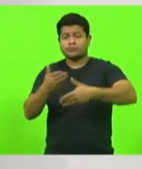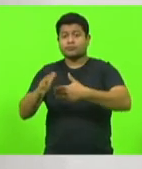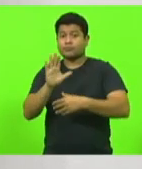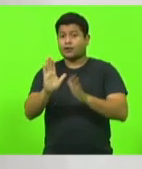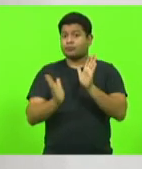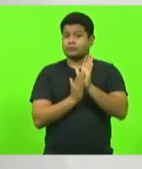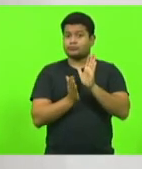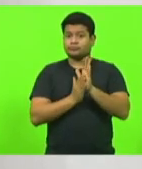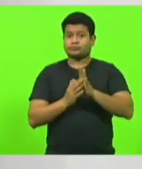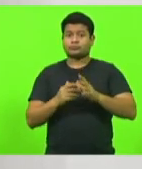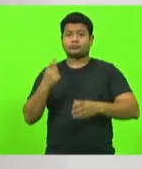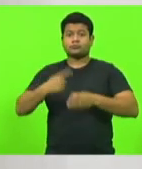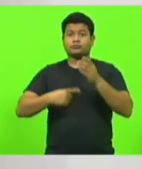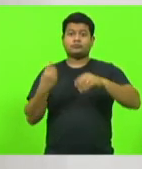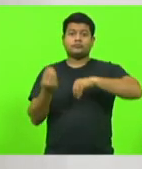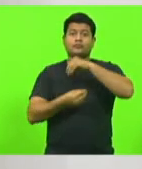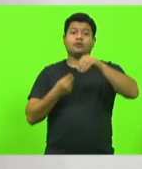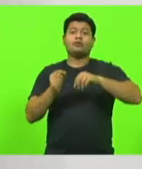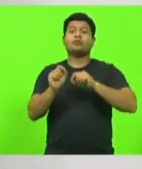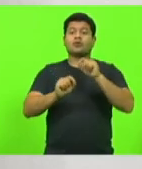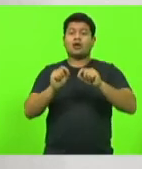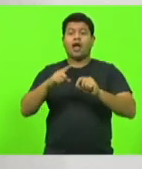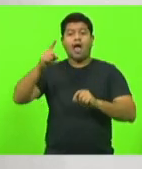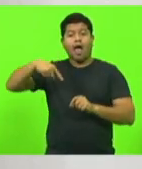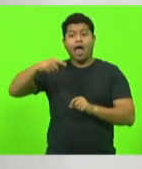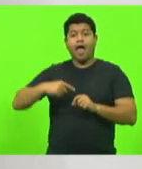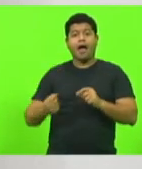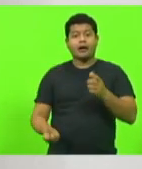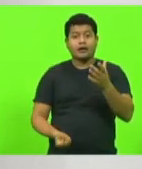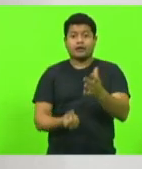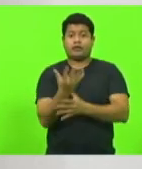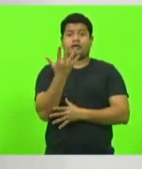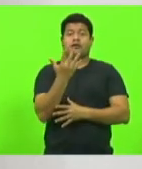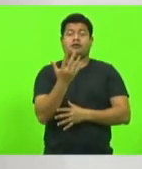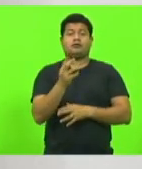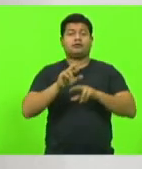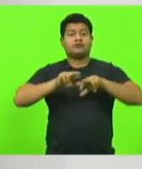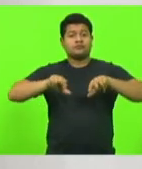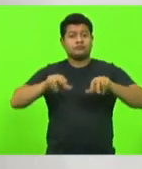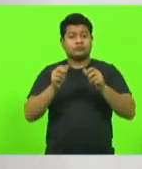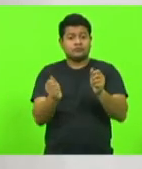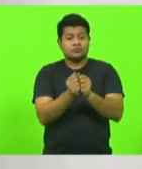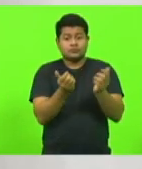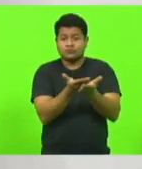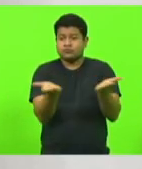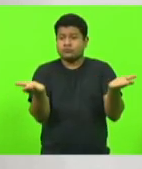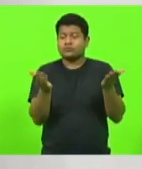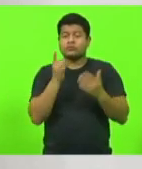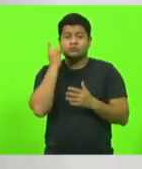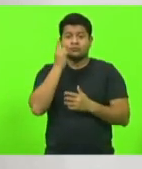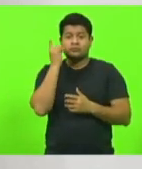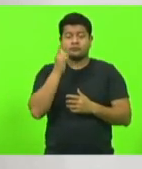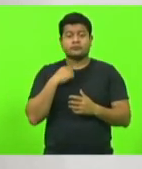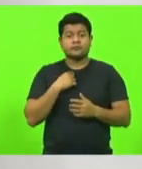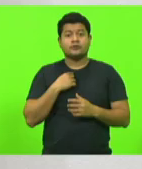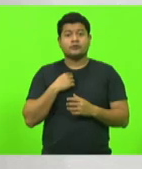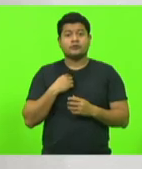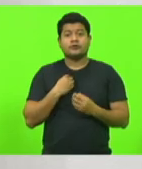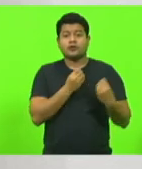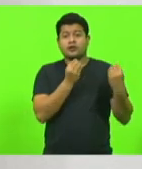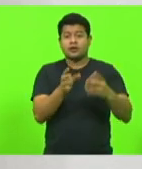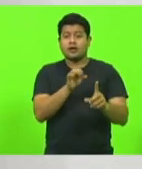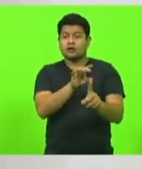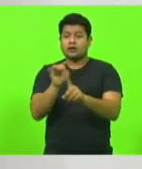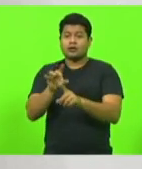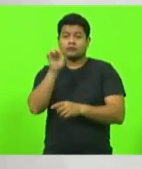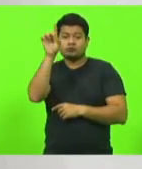justamente nós construirmos o plano de carreira aqui em várias mãos com os deputados, dando o direito a cada uma